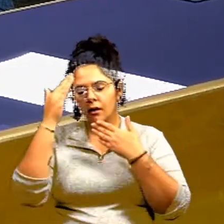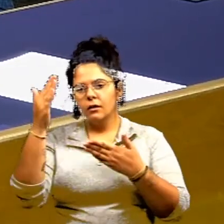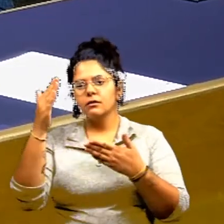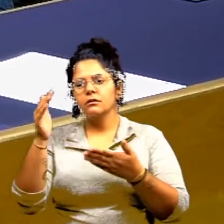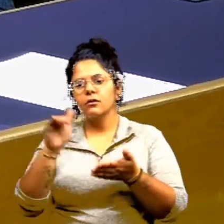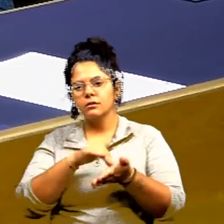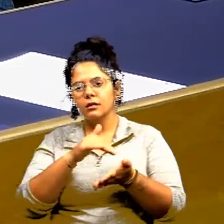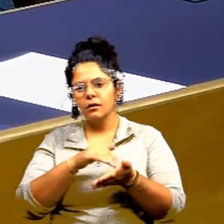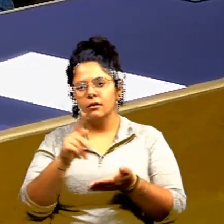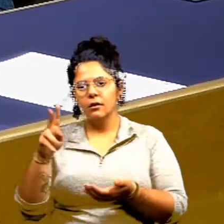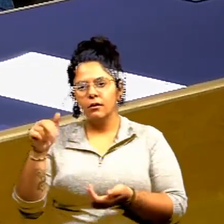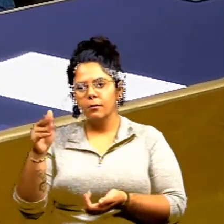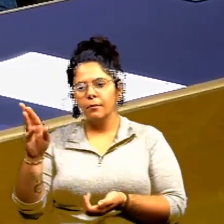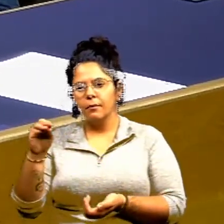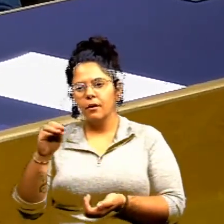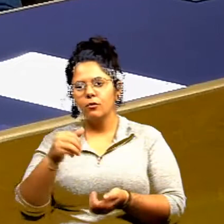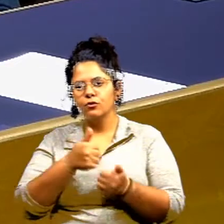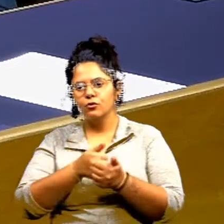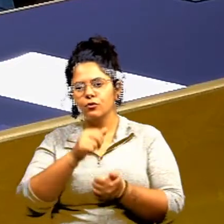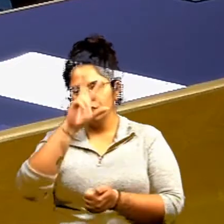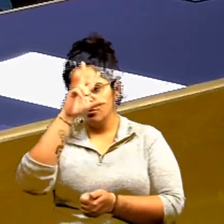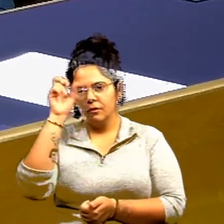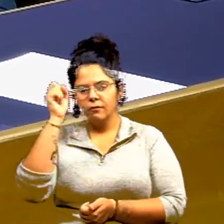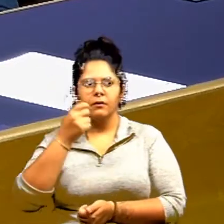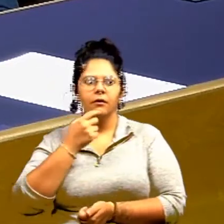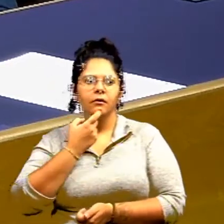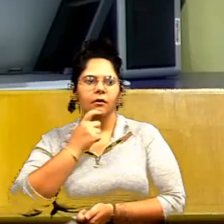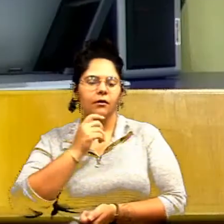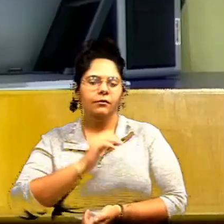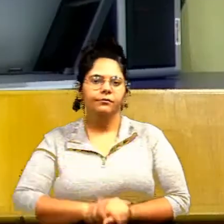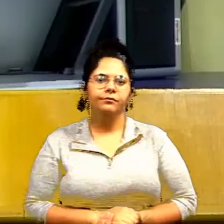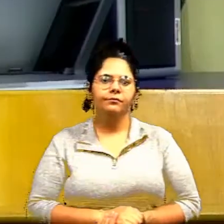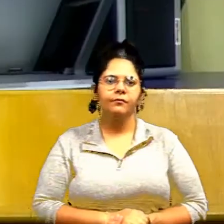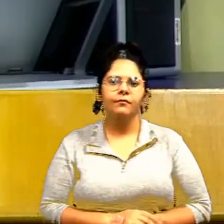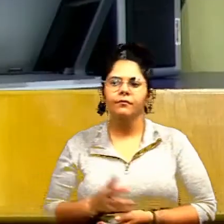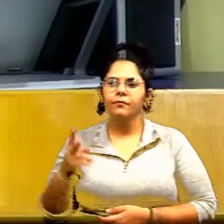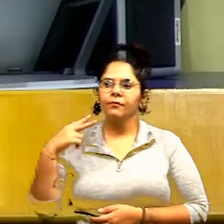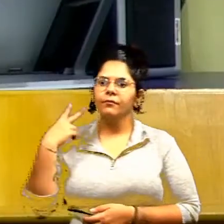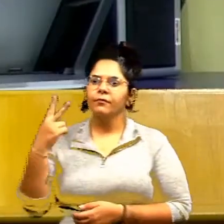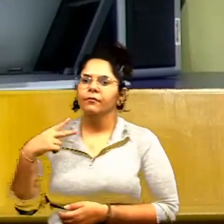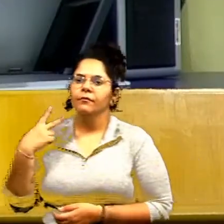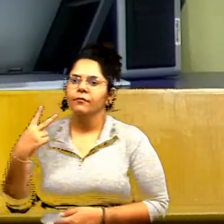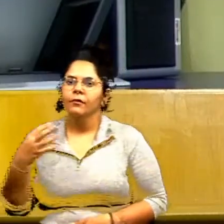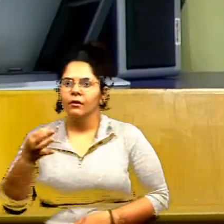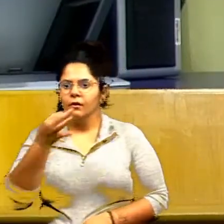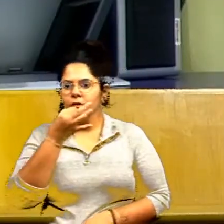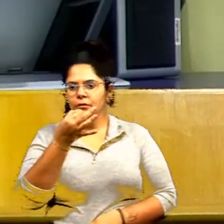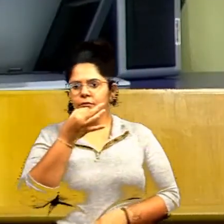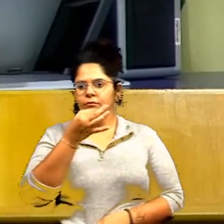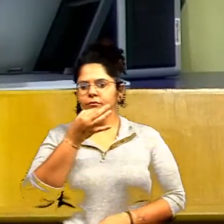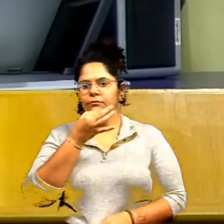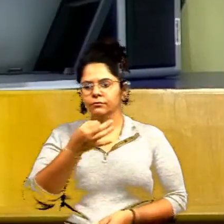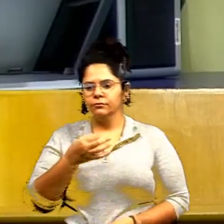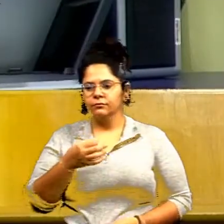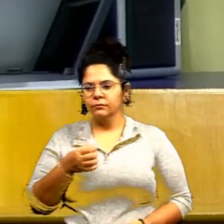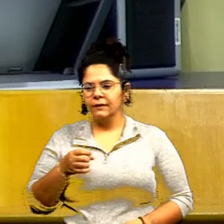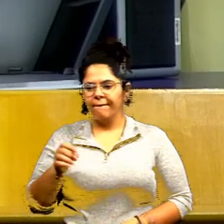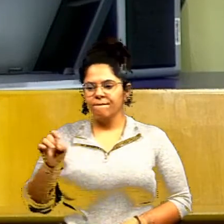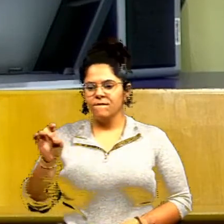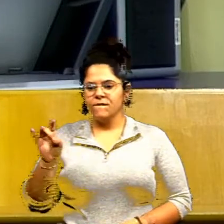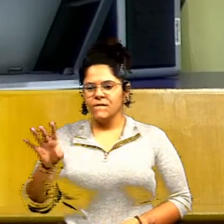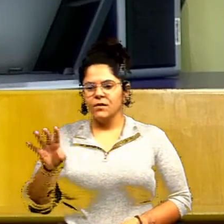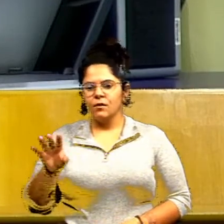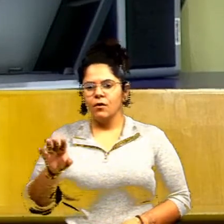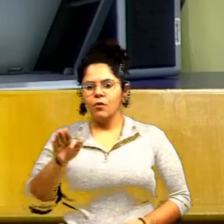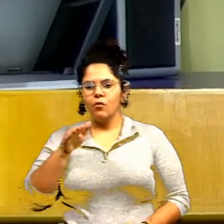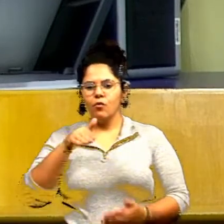por tudo que ele me fez nesse mandato junto com o prefeito Iris obrigado senhores vereadores eu darei as questões de ordem só o último projeto do